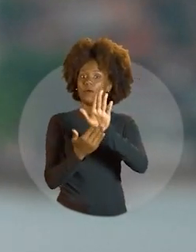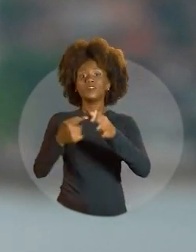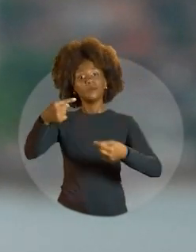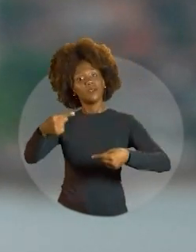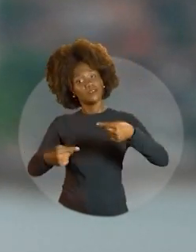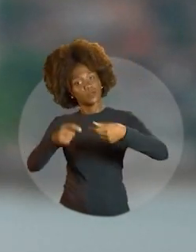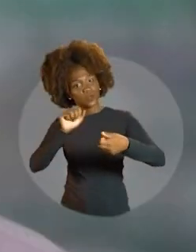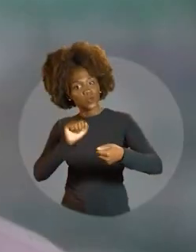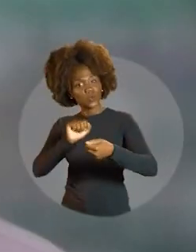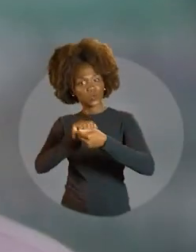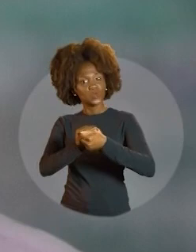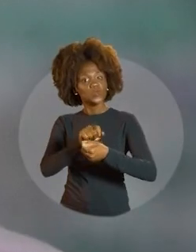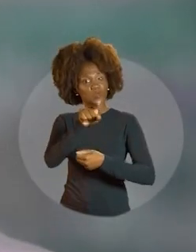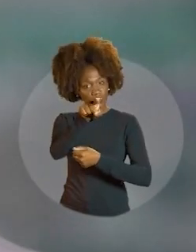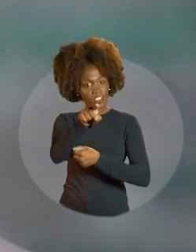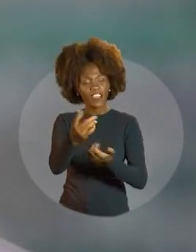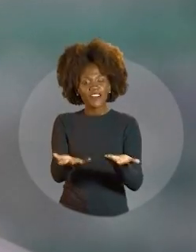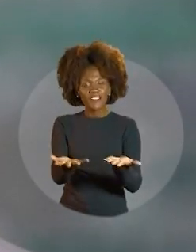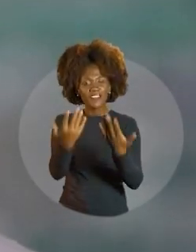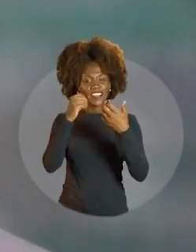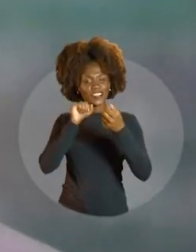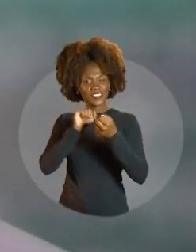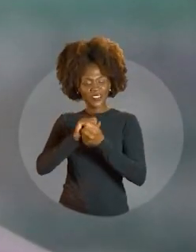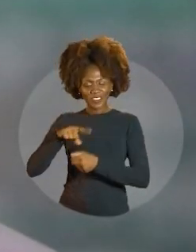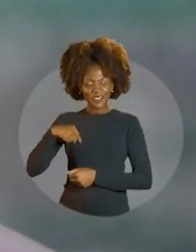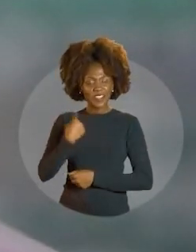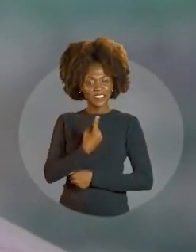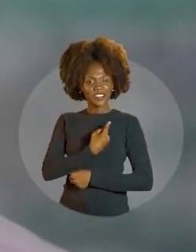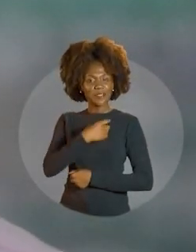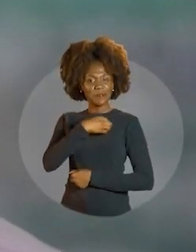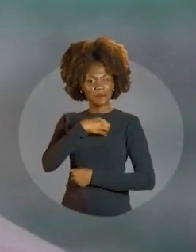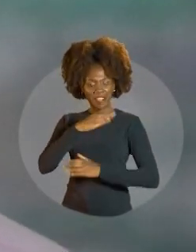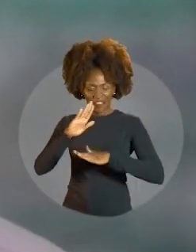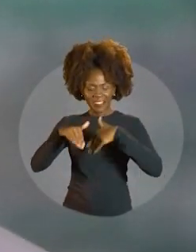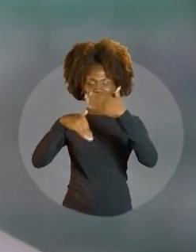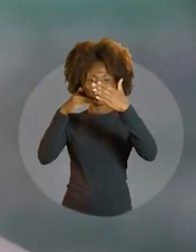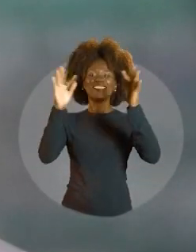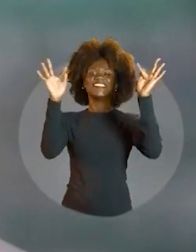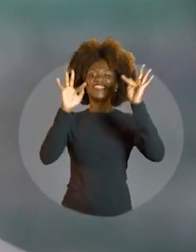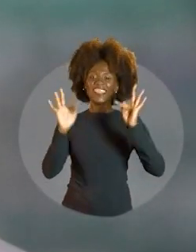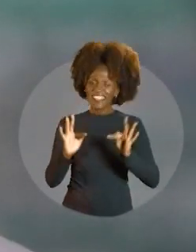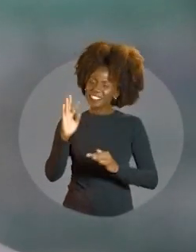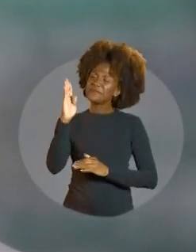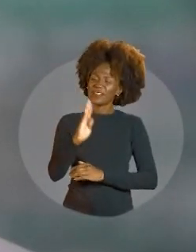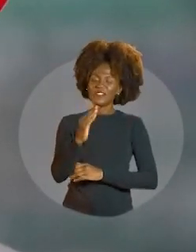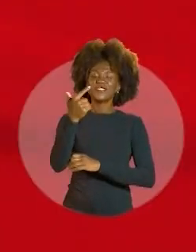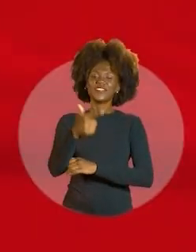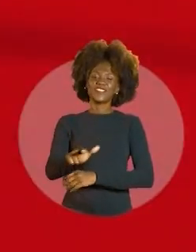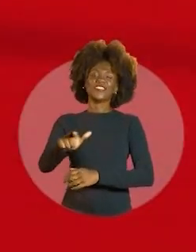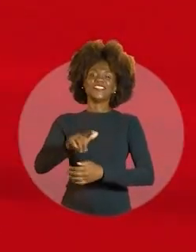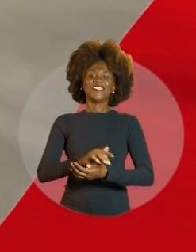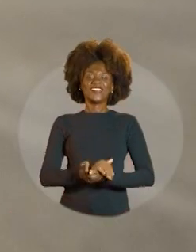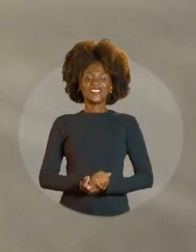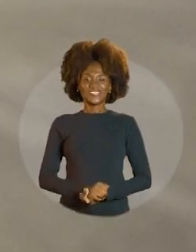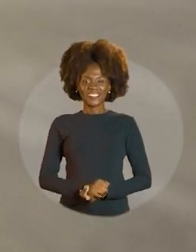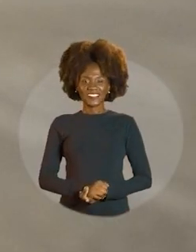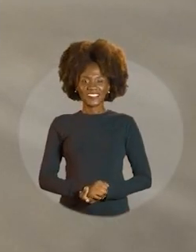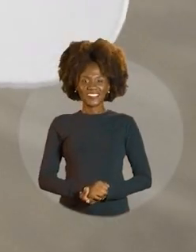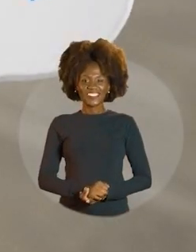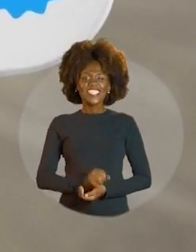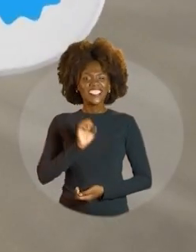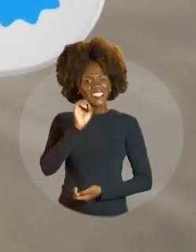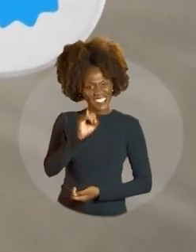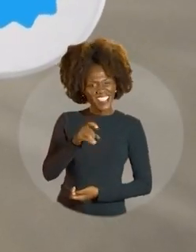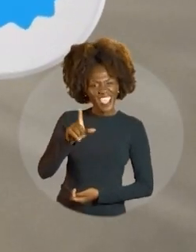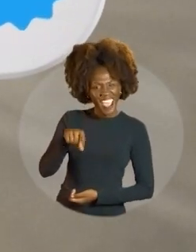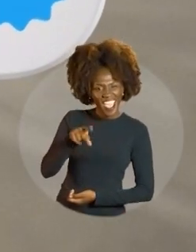para discutir com você. Vem com a gente para a Bahia avançar e o Brasil ser feliz outra vez. Se é um